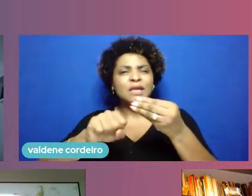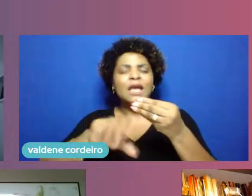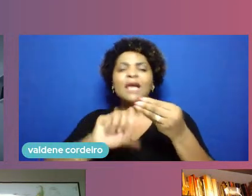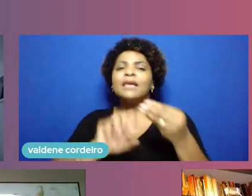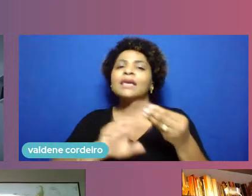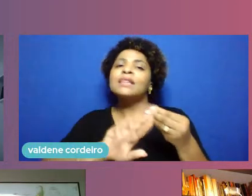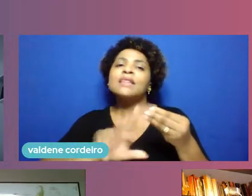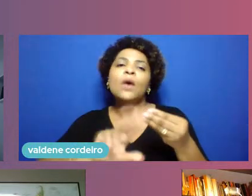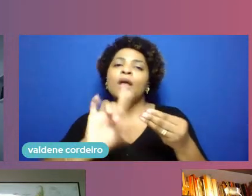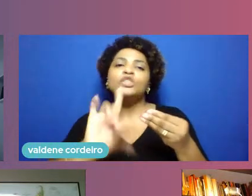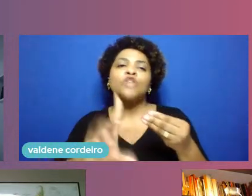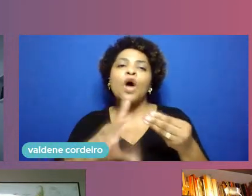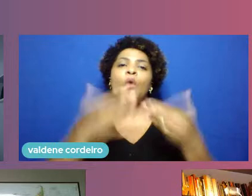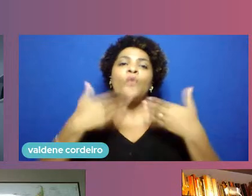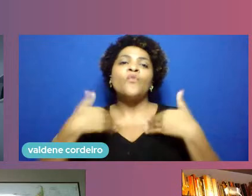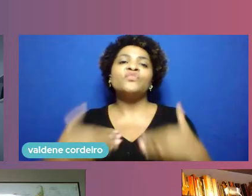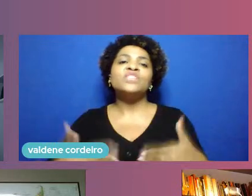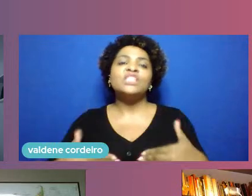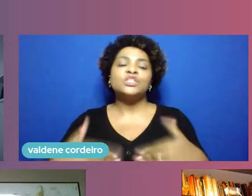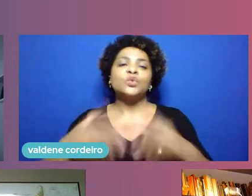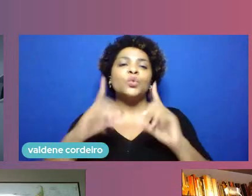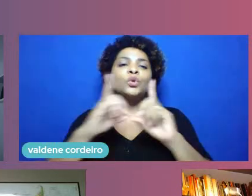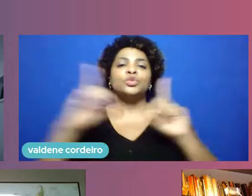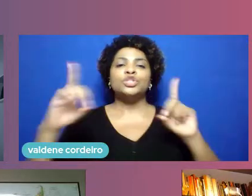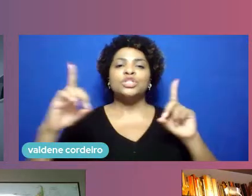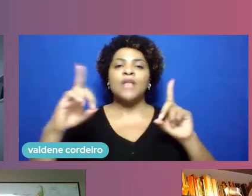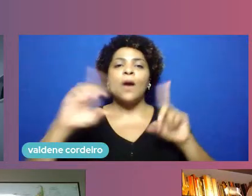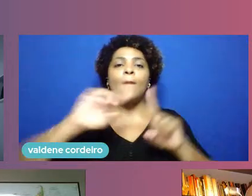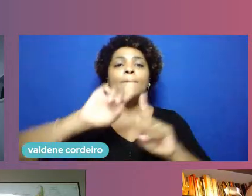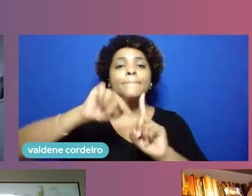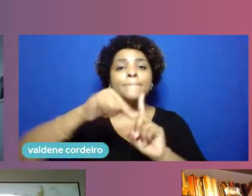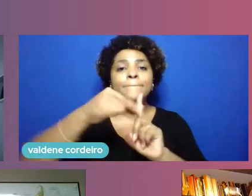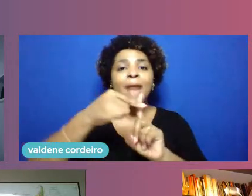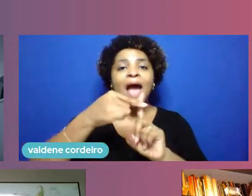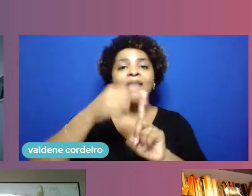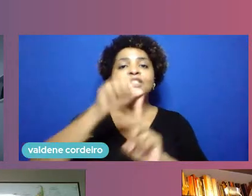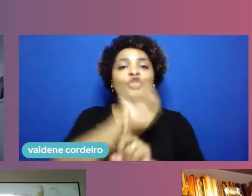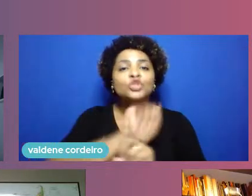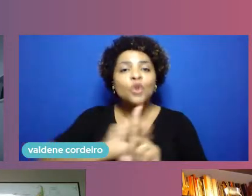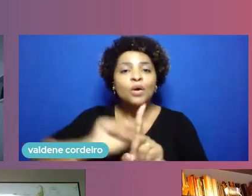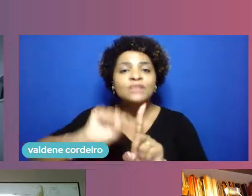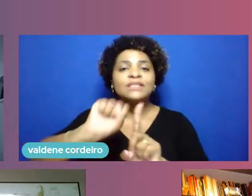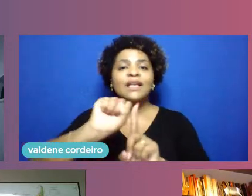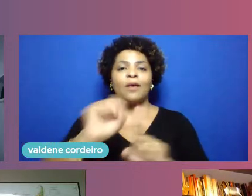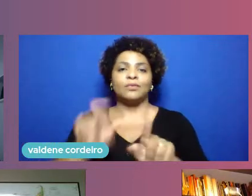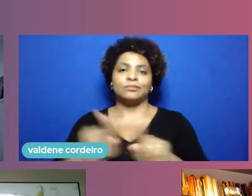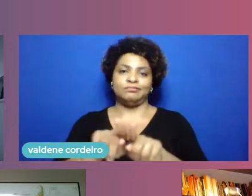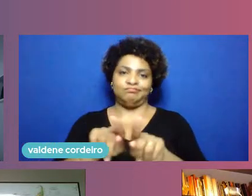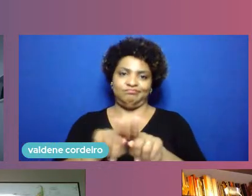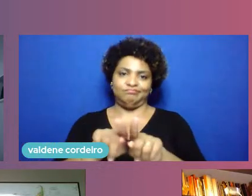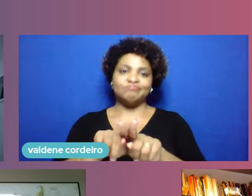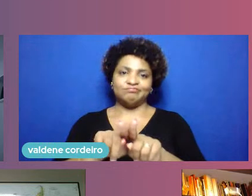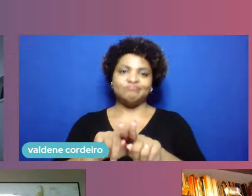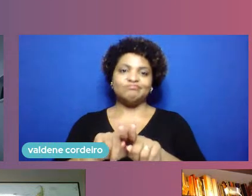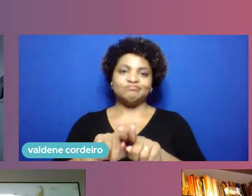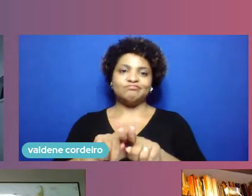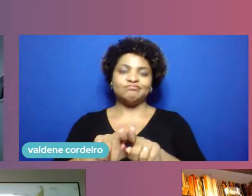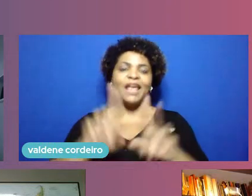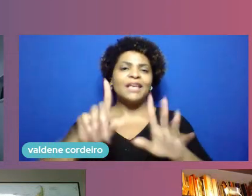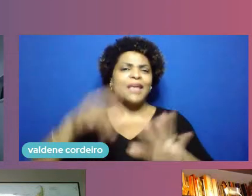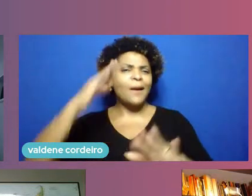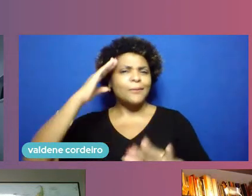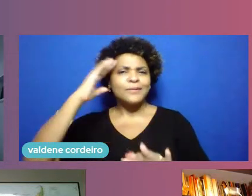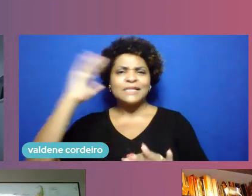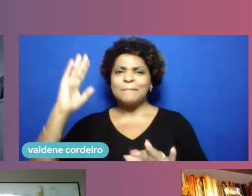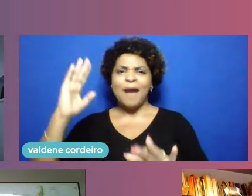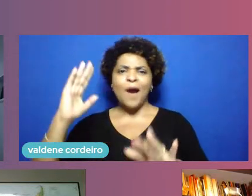mas o social então essa dimensão social é que é talvez mais é a cola do físico e do